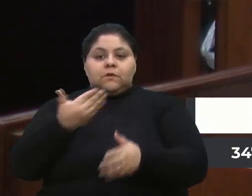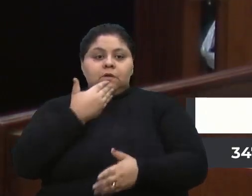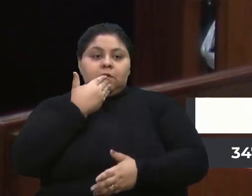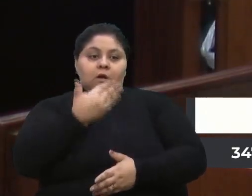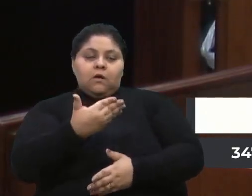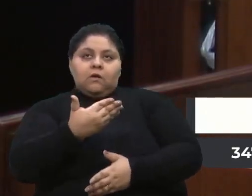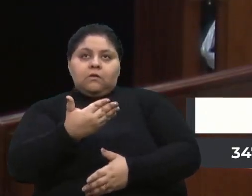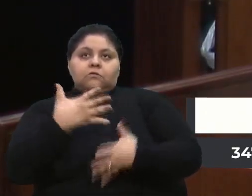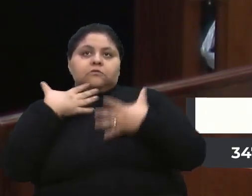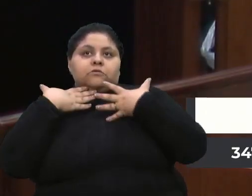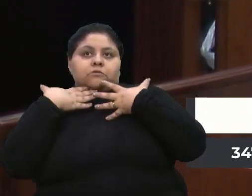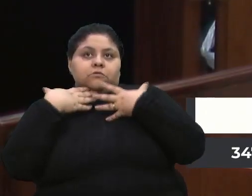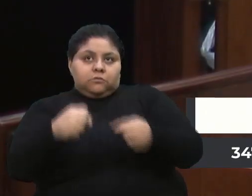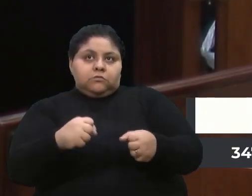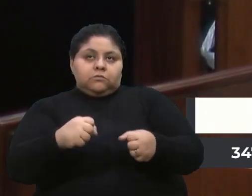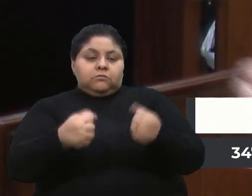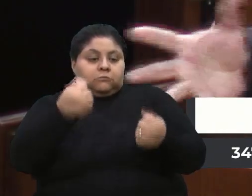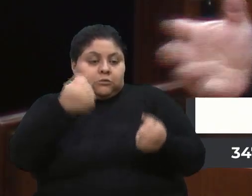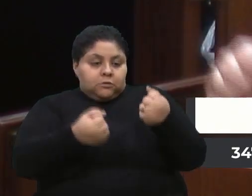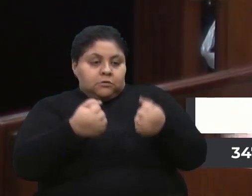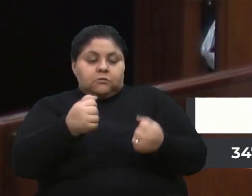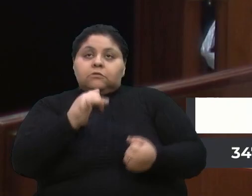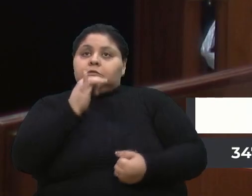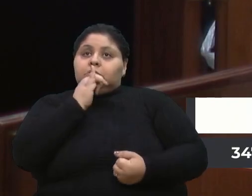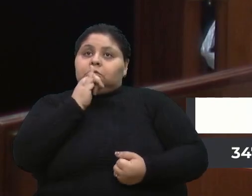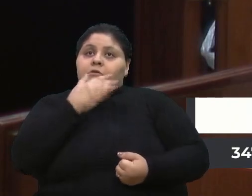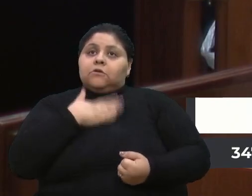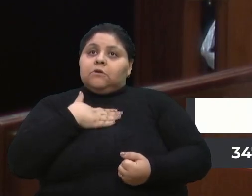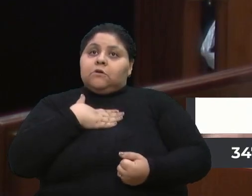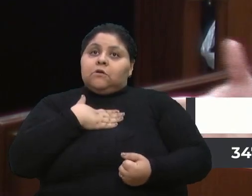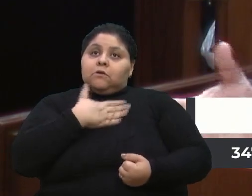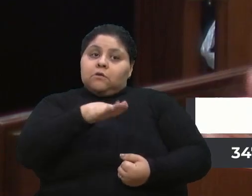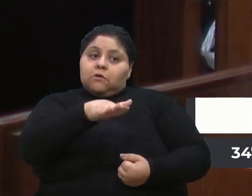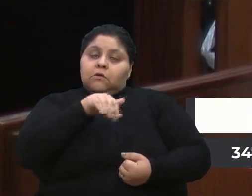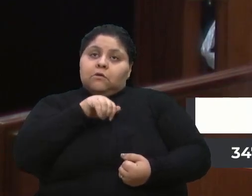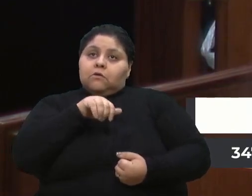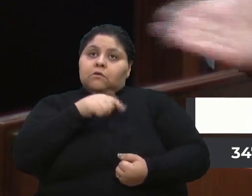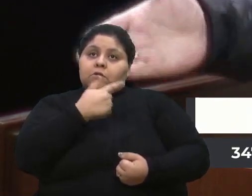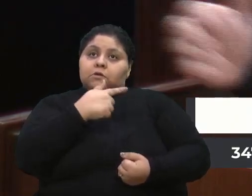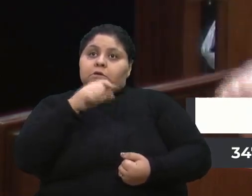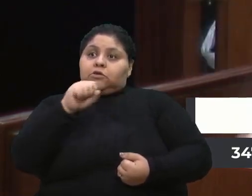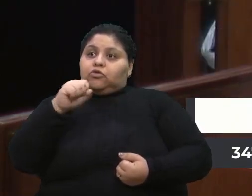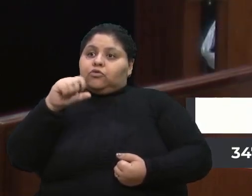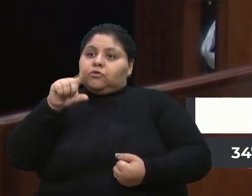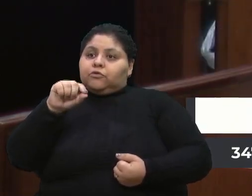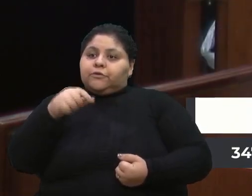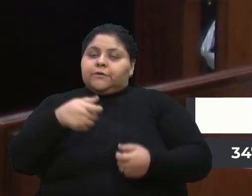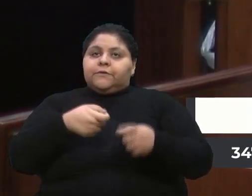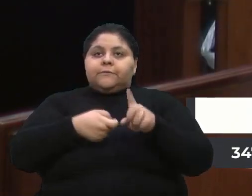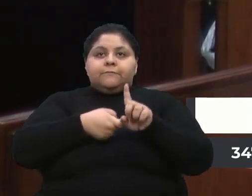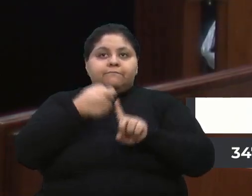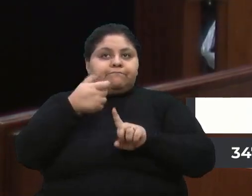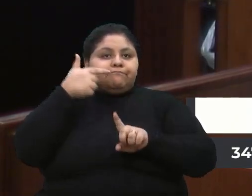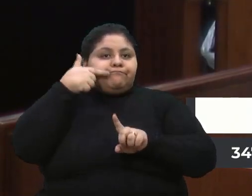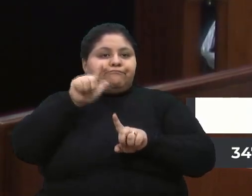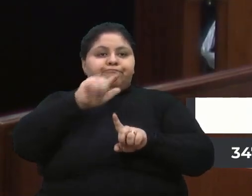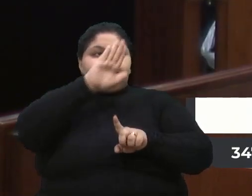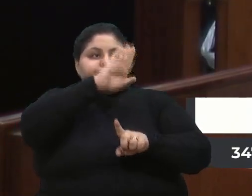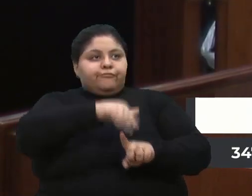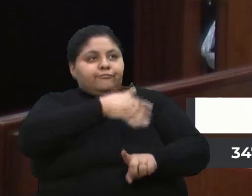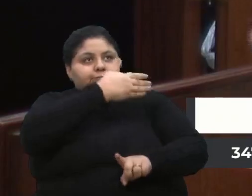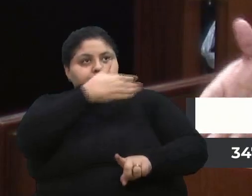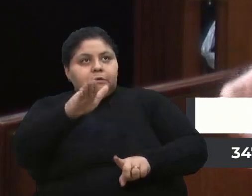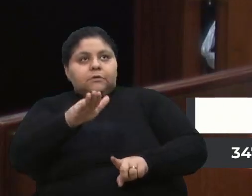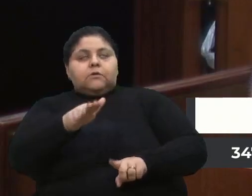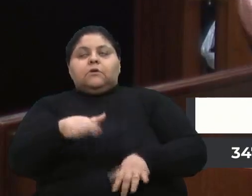secretarias de trânsito, por exemplo, que eu faço um pedido há sete, oito, dez meses, e não consegue pintar. Aí eu convoco a